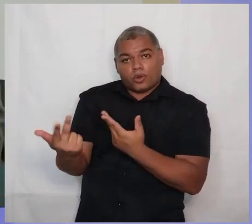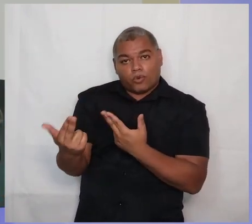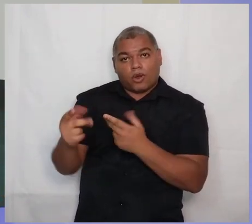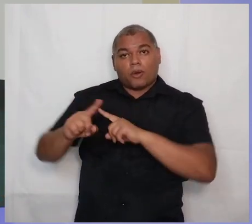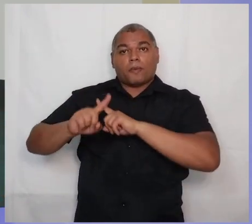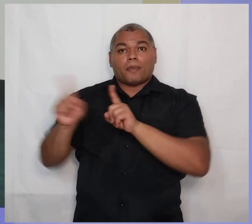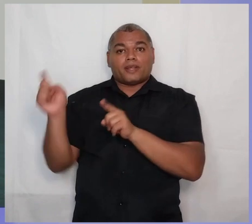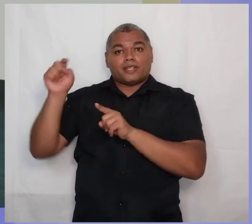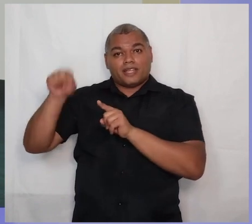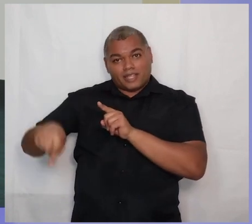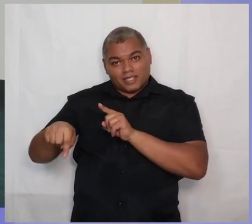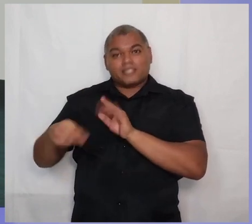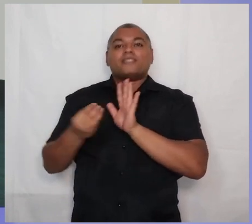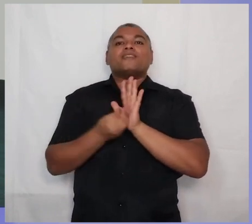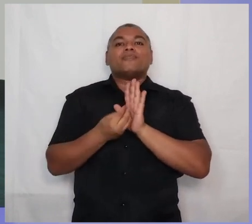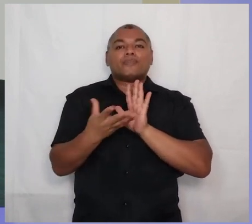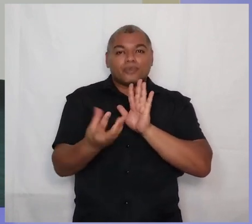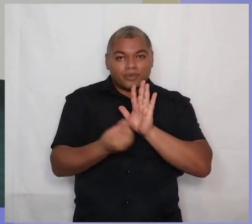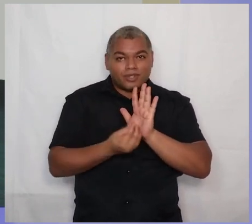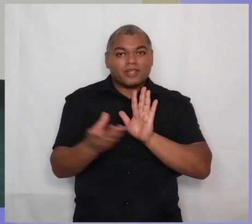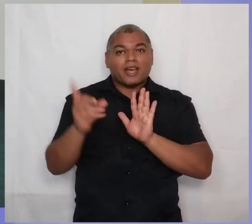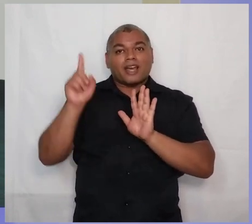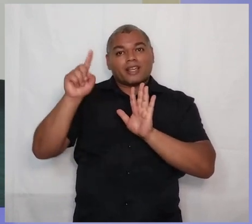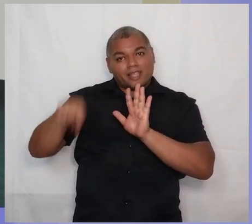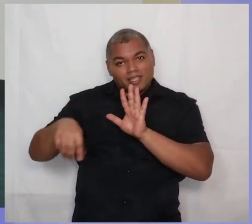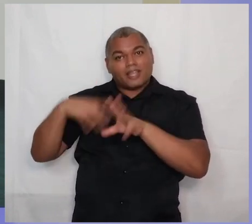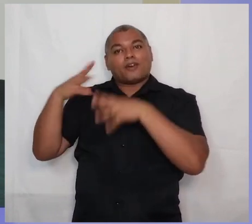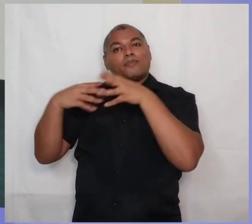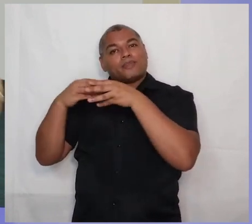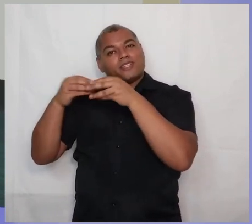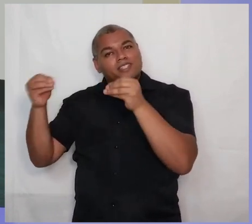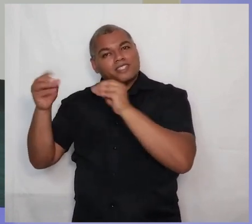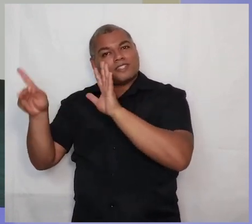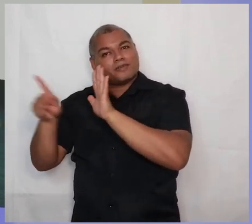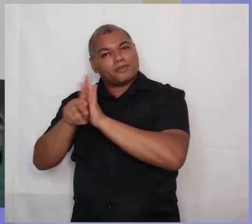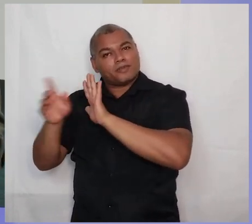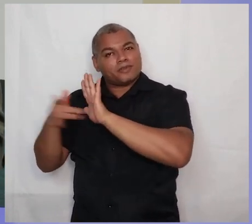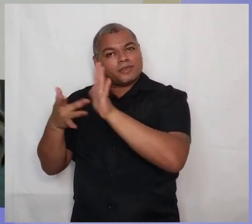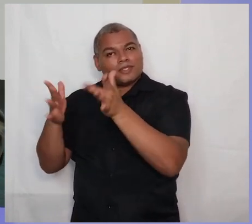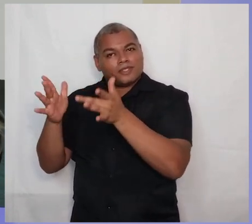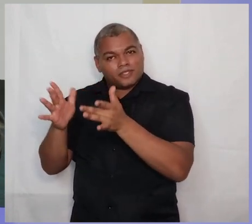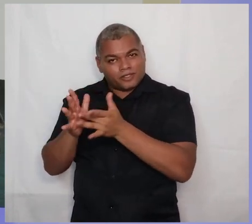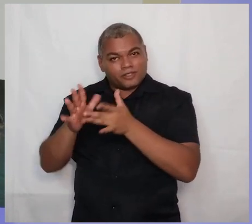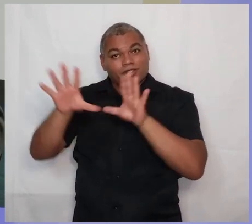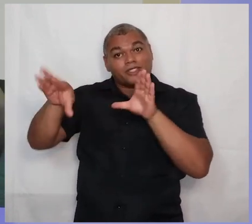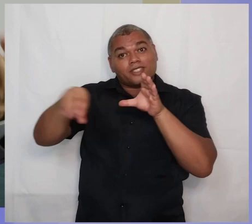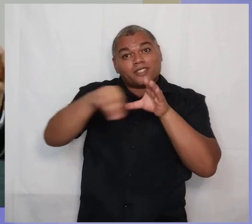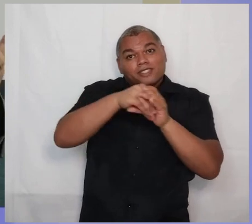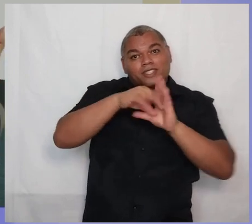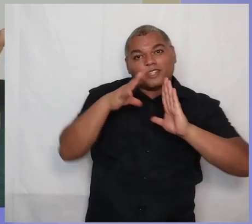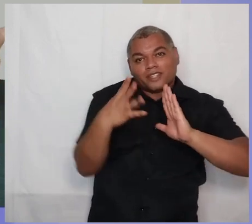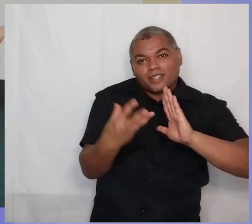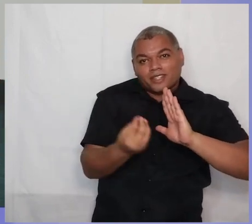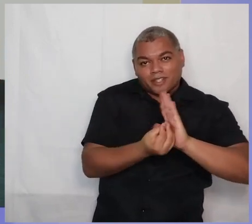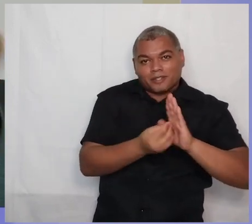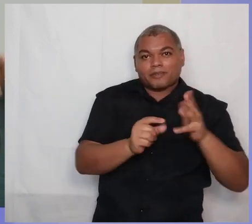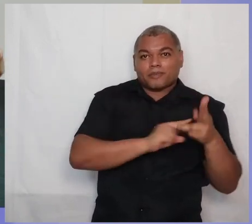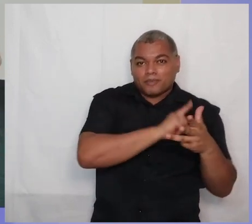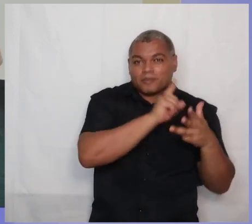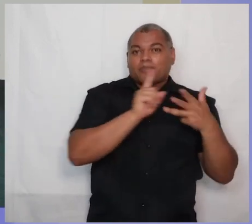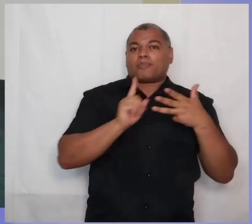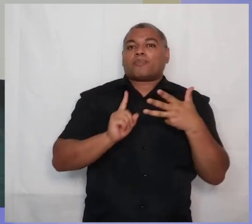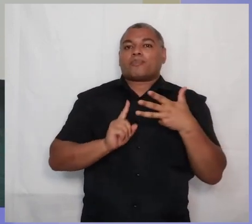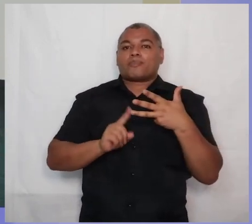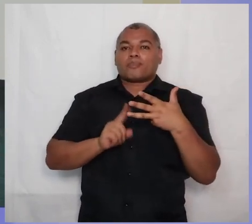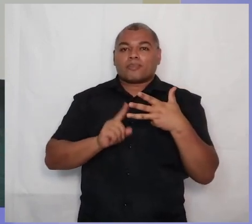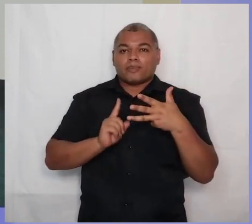evangelistas, que são um presente de Jesus Cristo para a igreja. E, finalmente, o quarto grupo